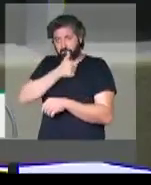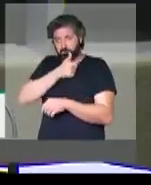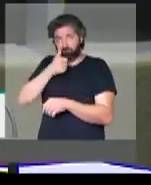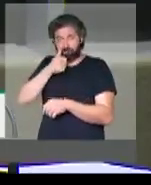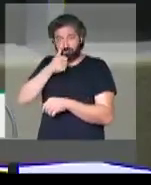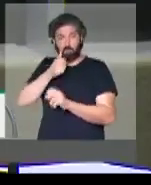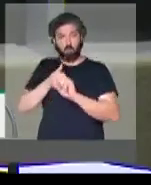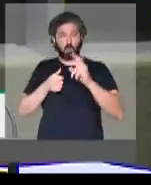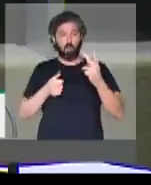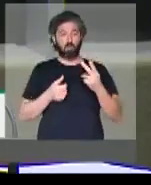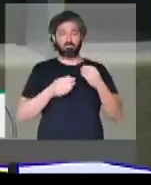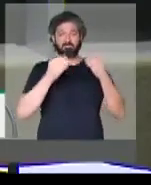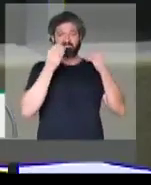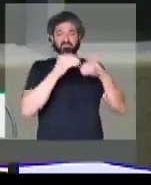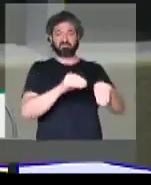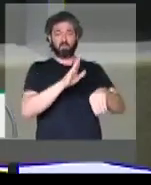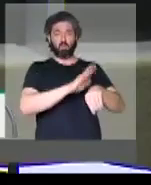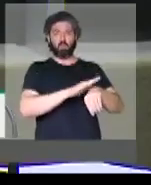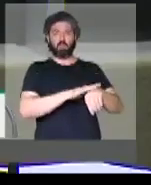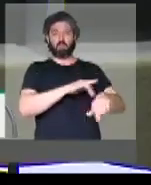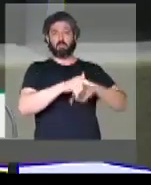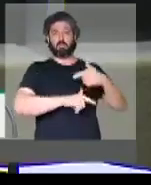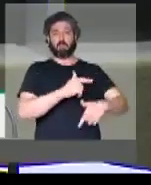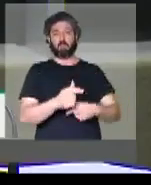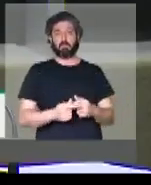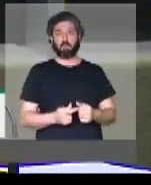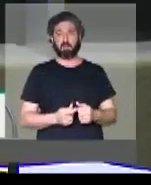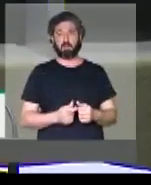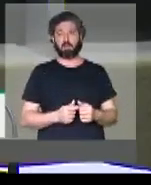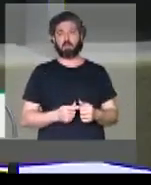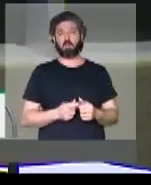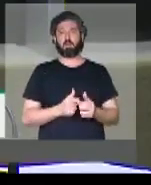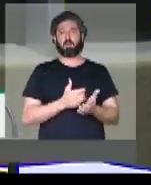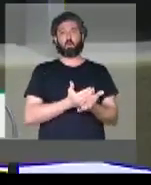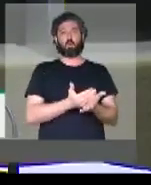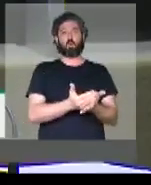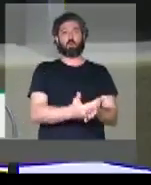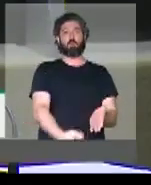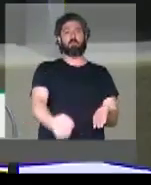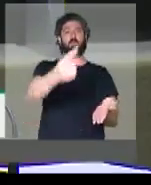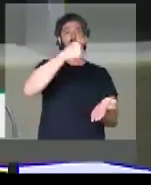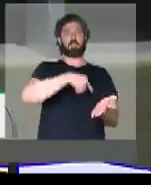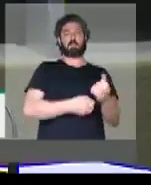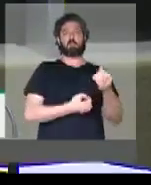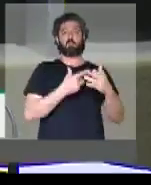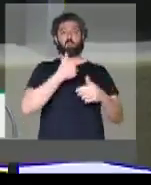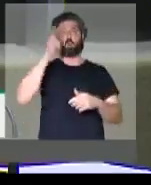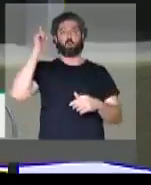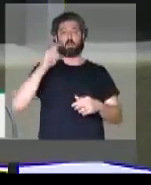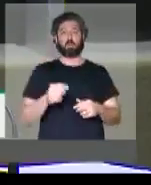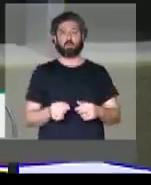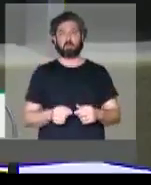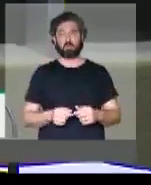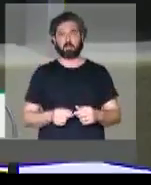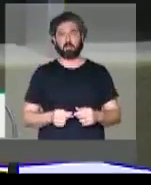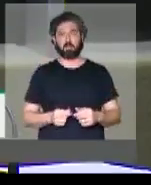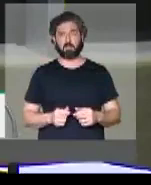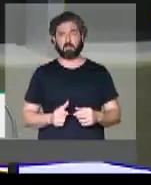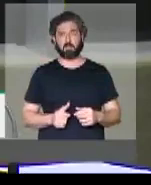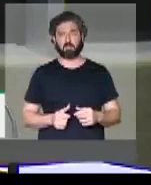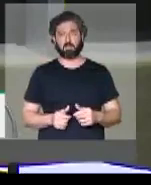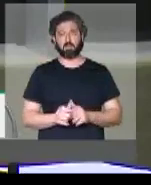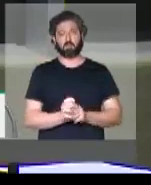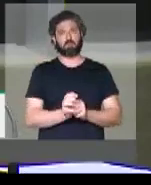Ou renunciar ao tempo trabalhado e reiniciar uma atividade produtiva em outra